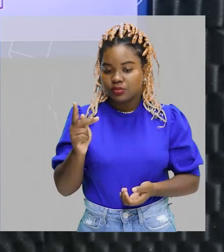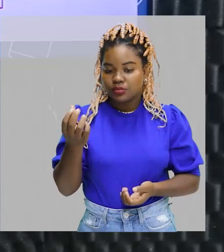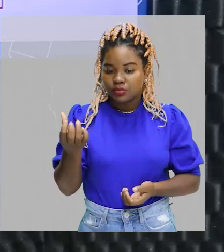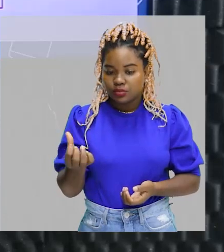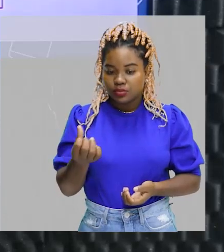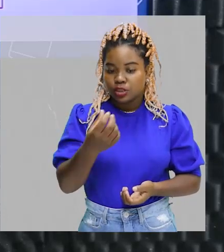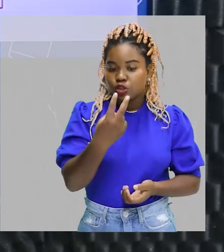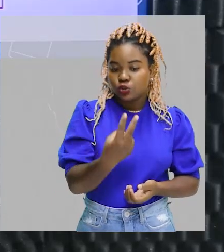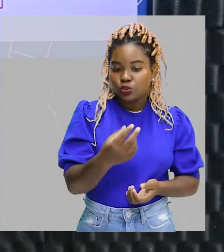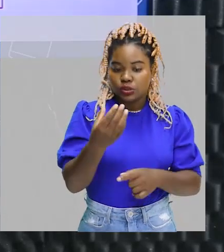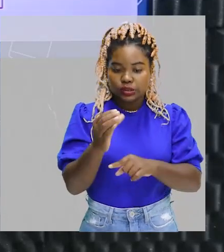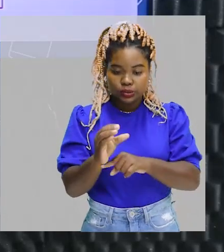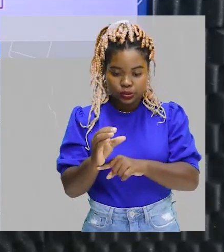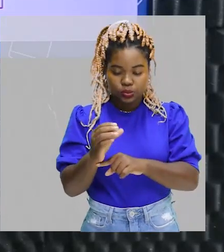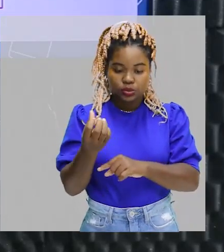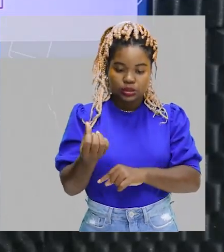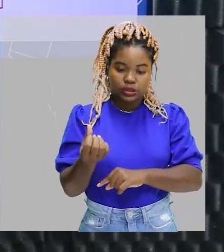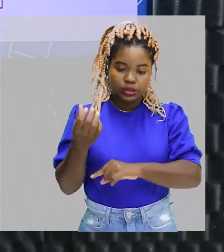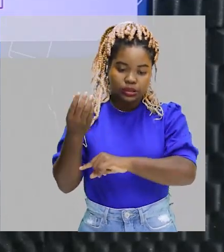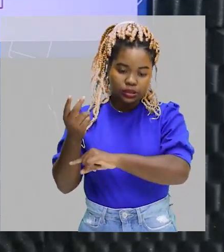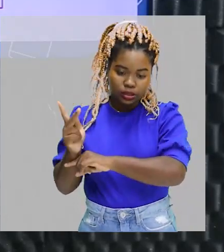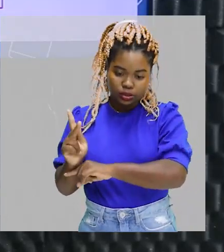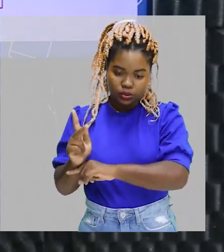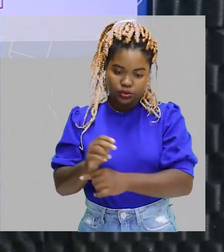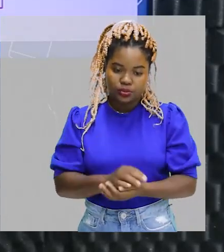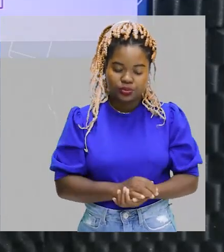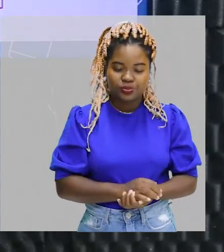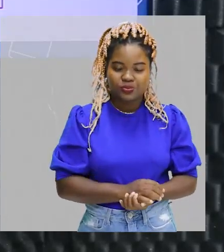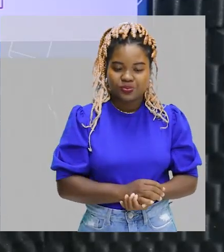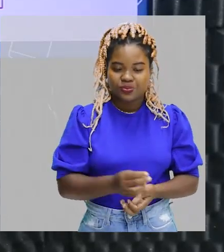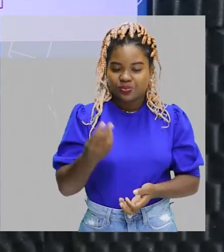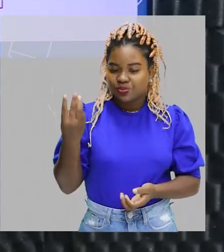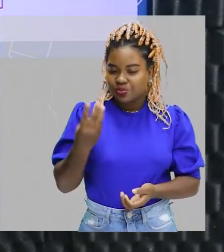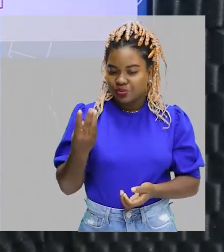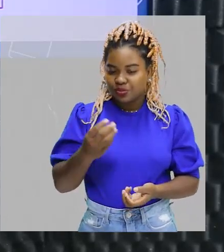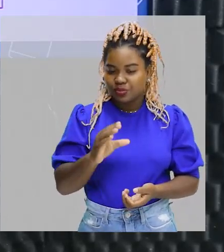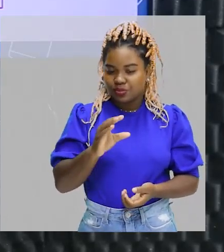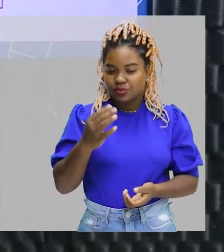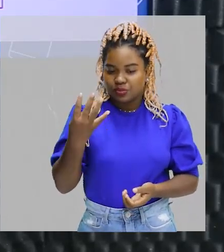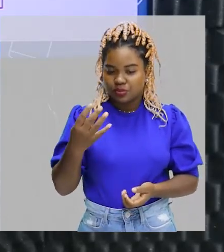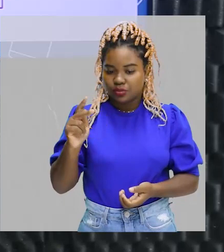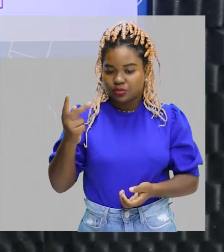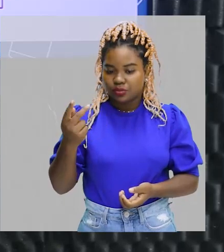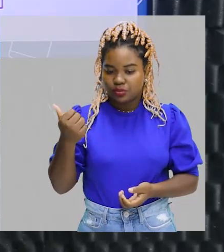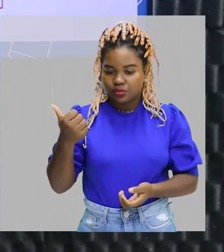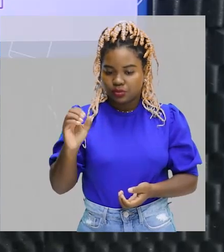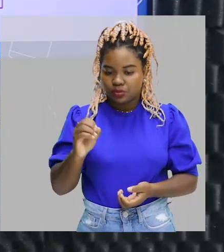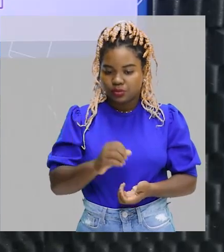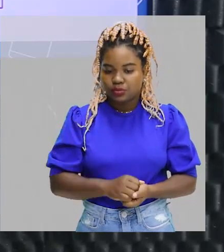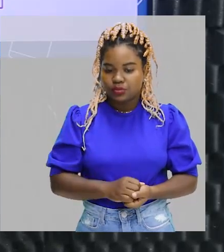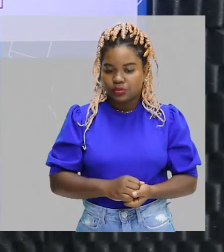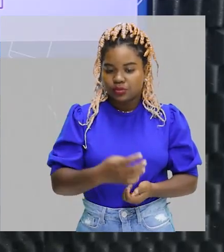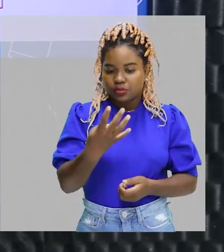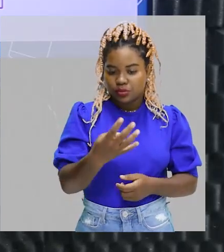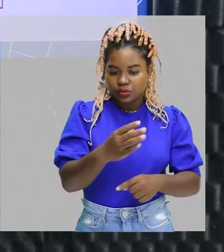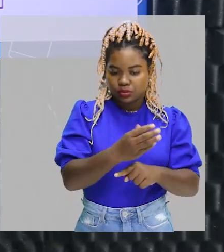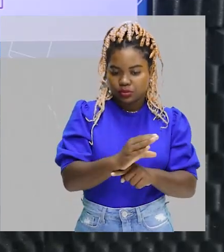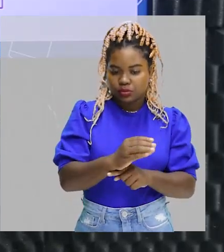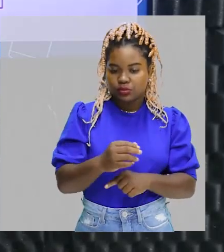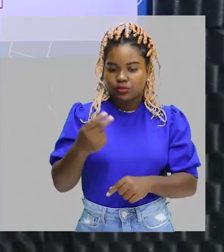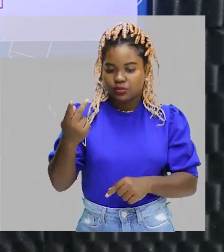dois carbonos, seis hidrogênios. O butano, C₄H₆, quatro